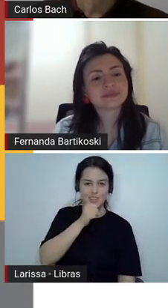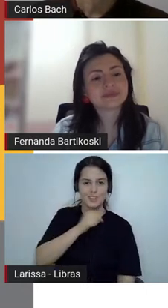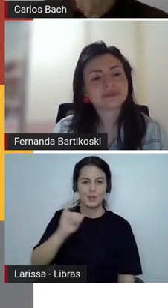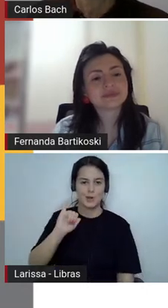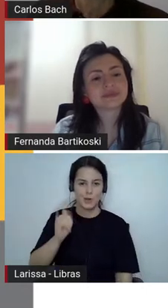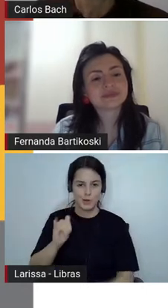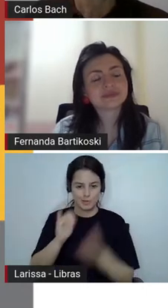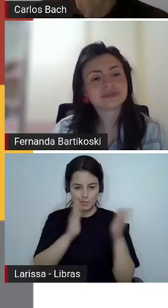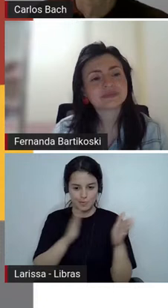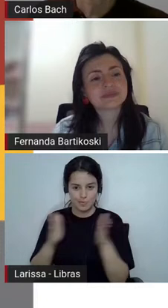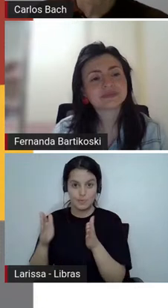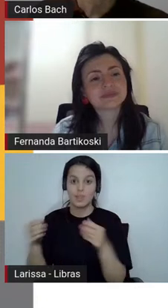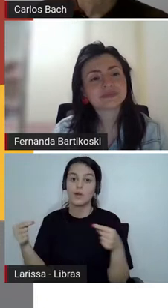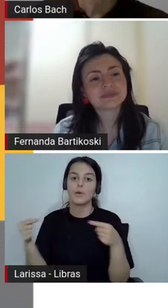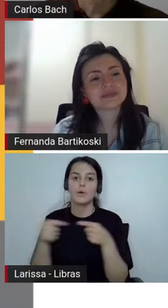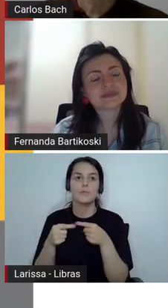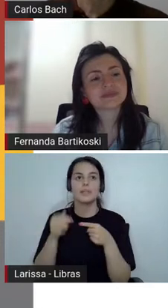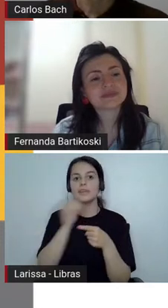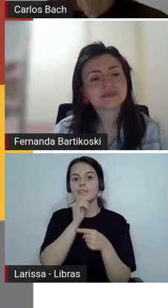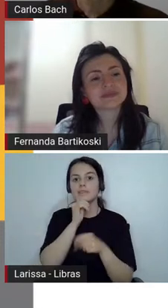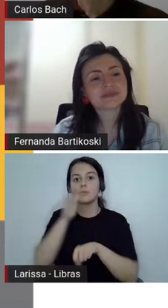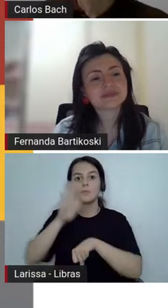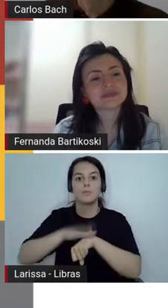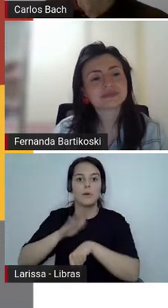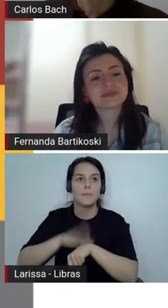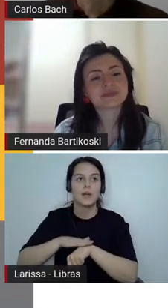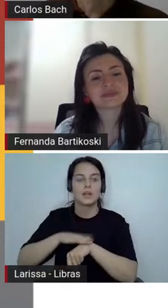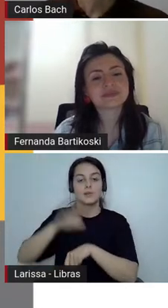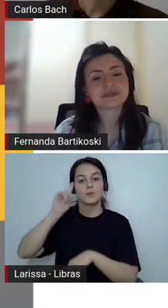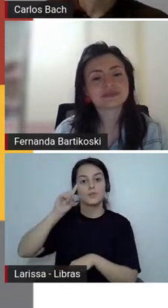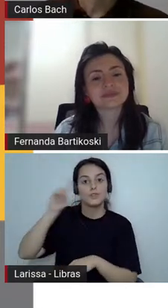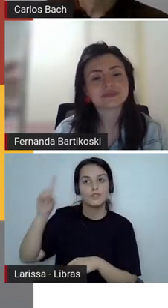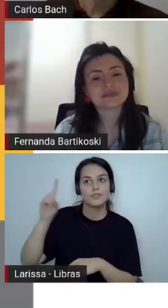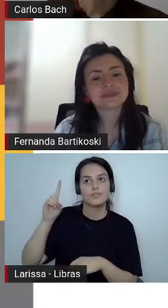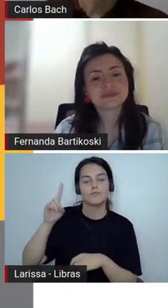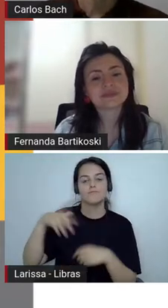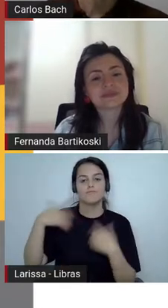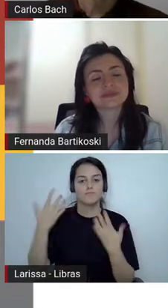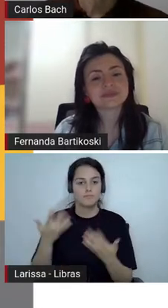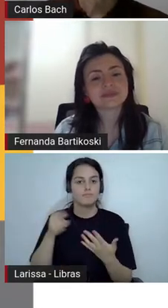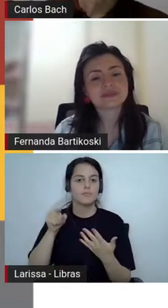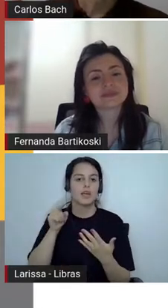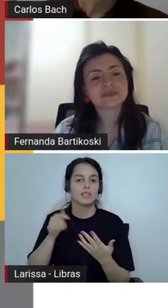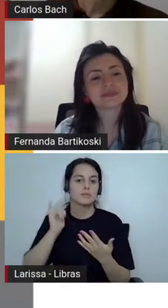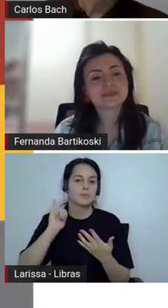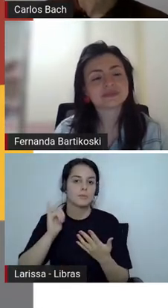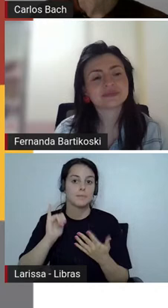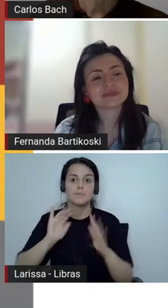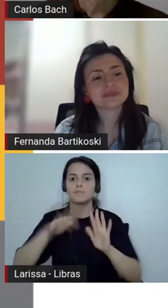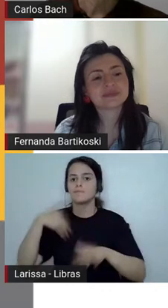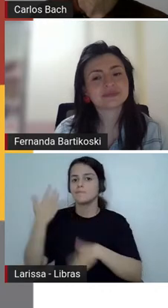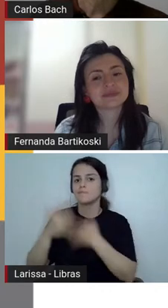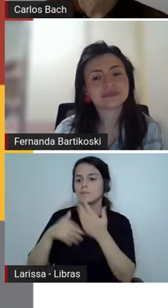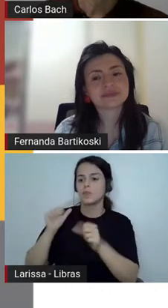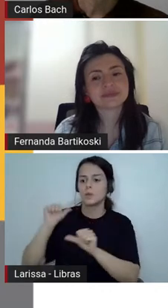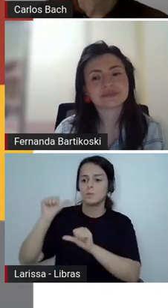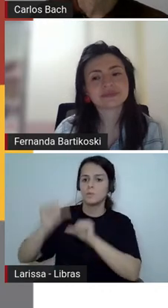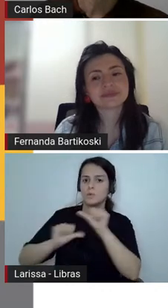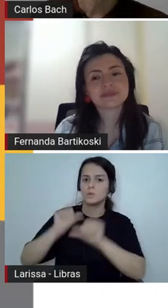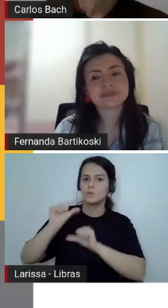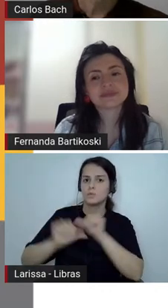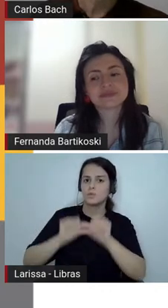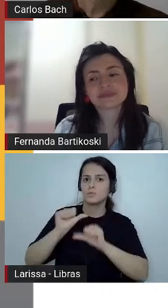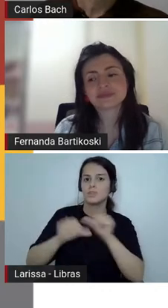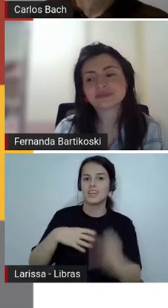e depois é que se foi mudando essa forma de abordar, né, e de falar sobre os acontecimentos, os